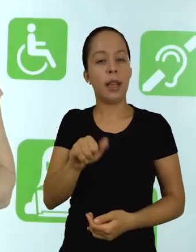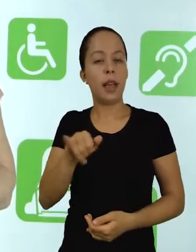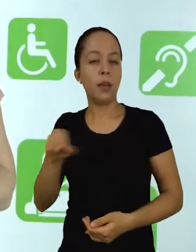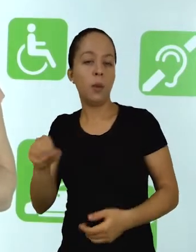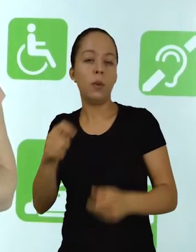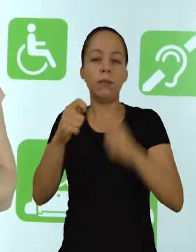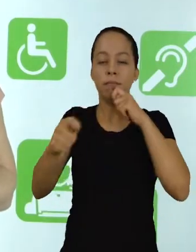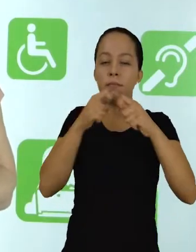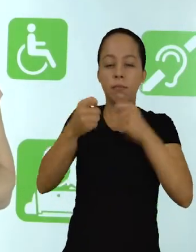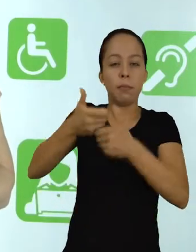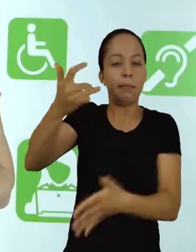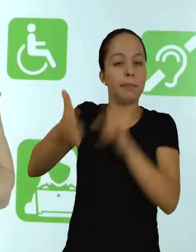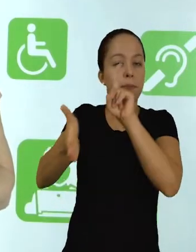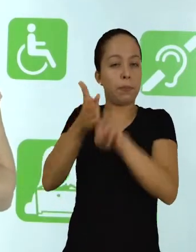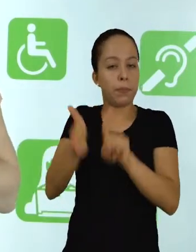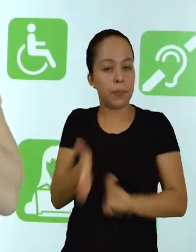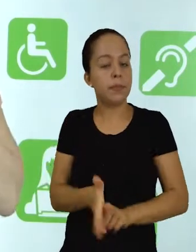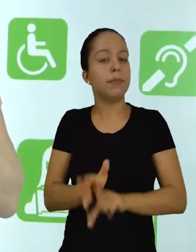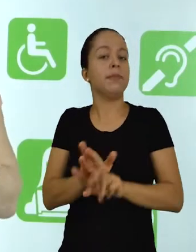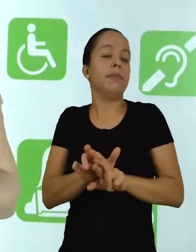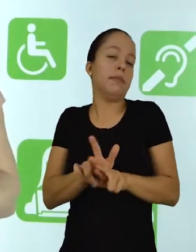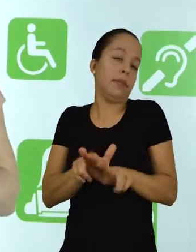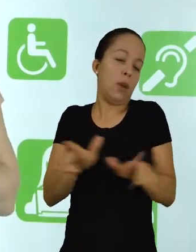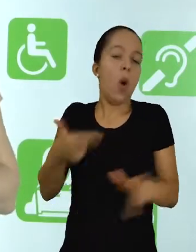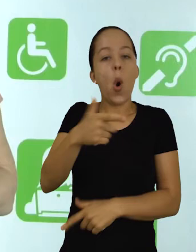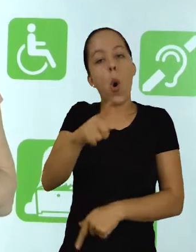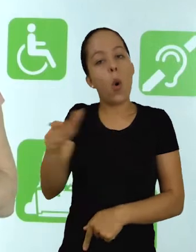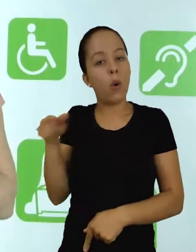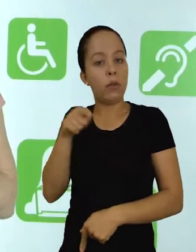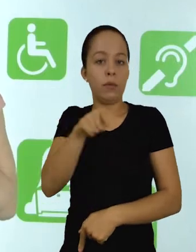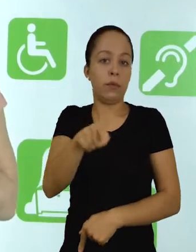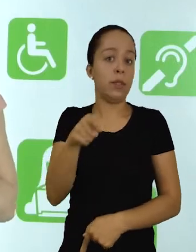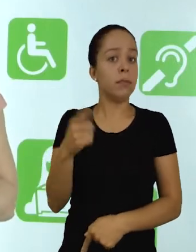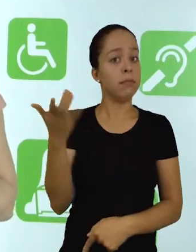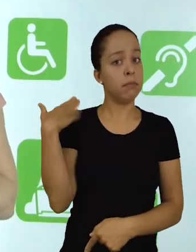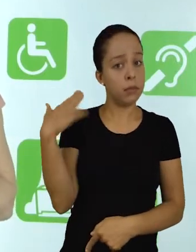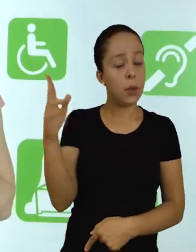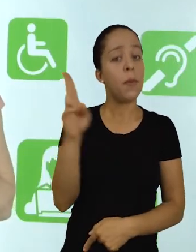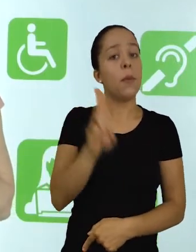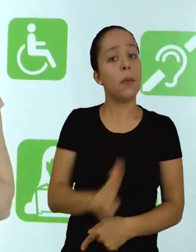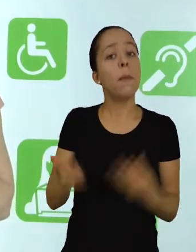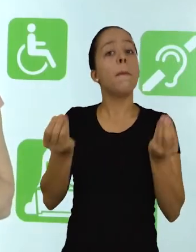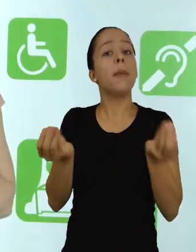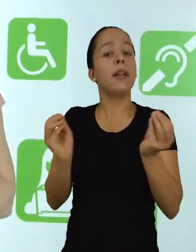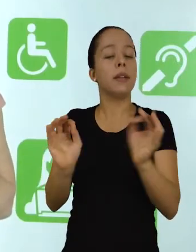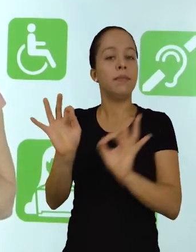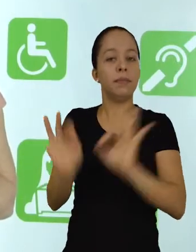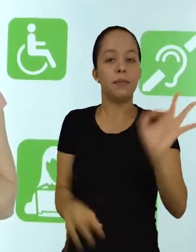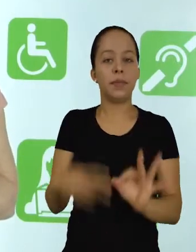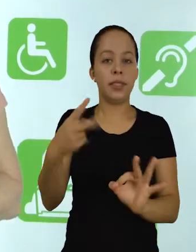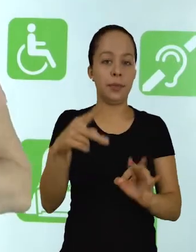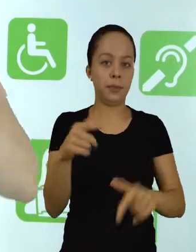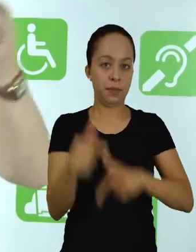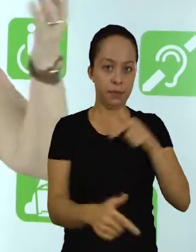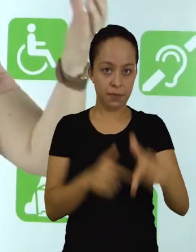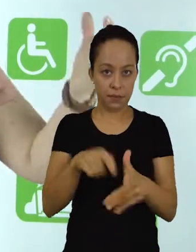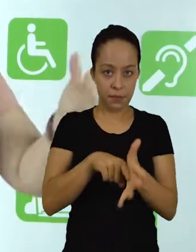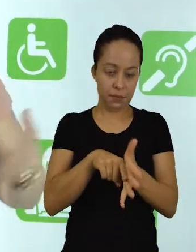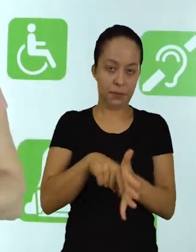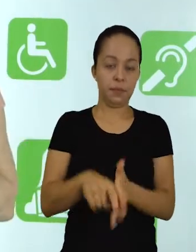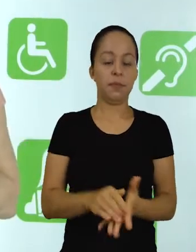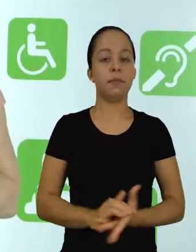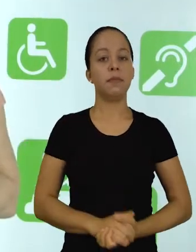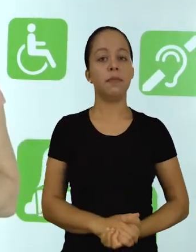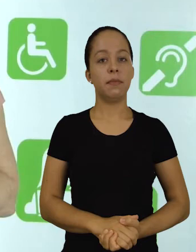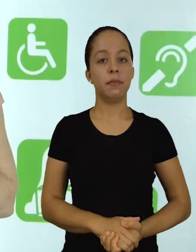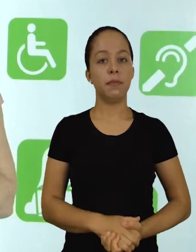ensaios, entrevistas, questionários e outros elementos que você utilizou para construir